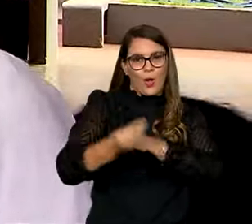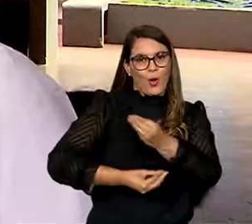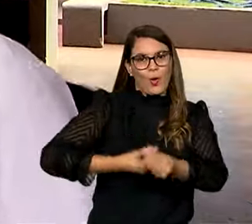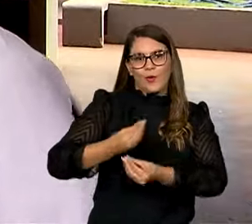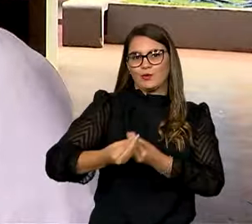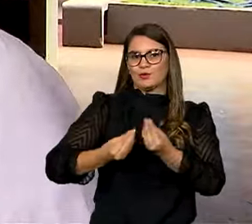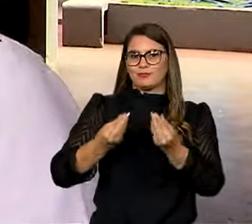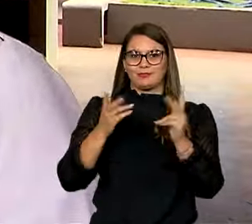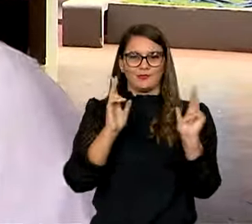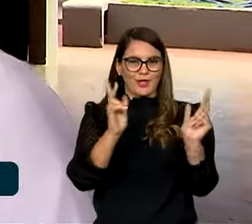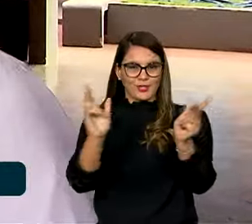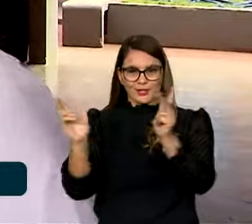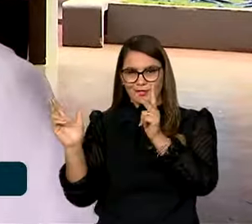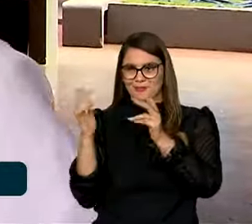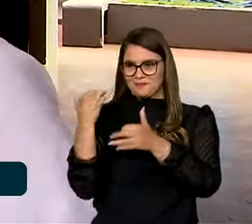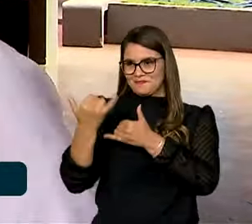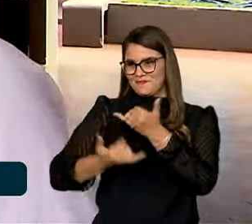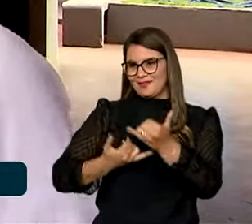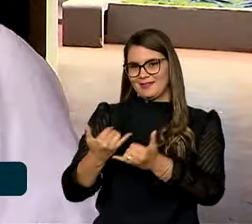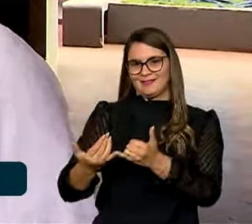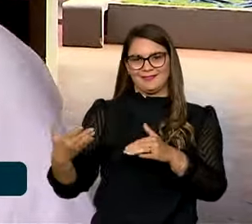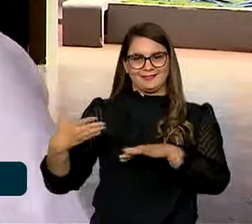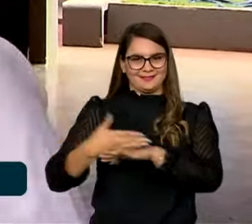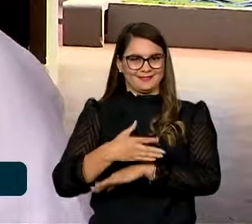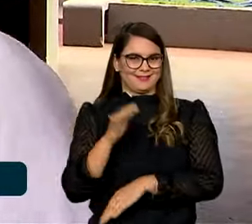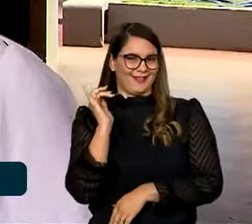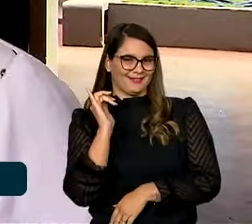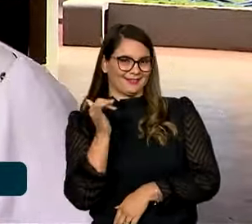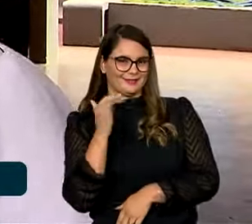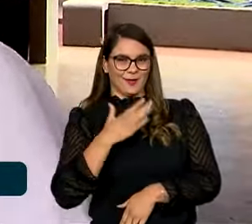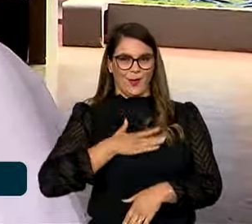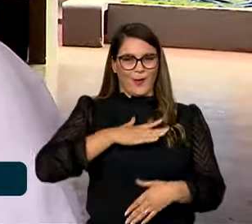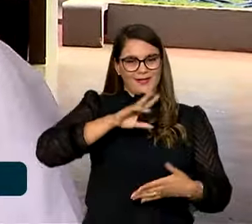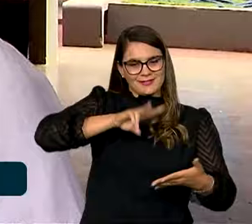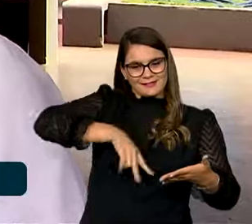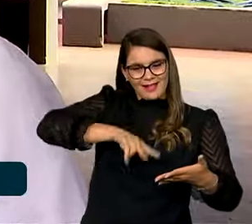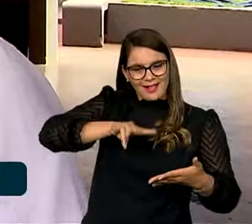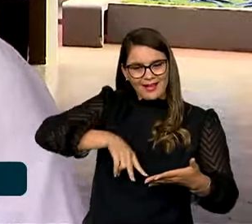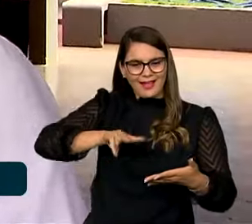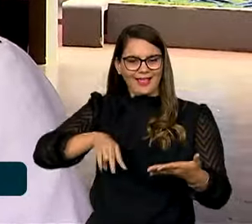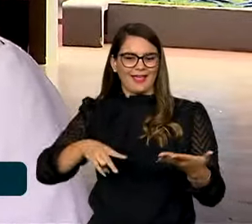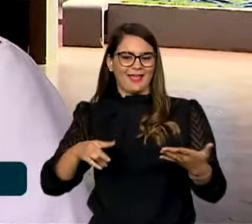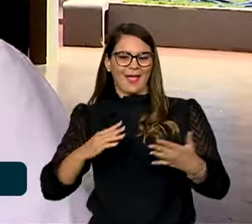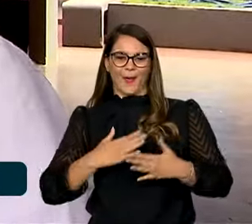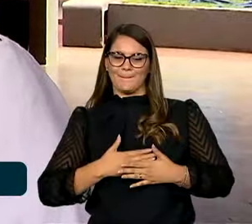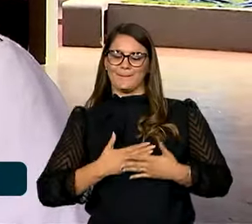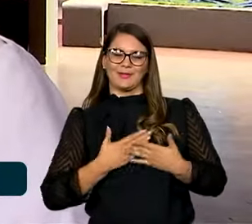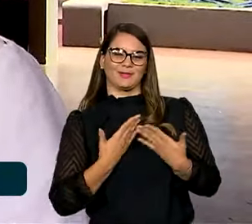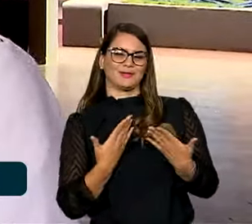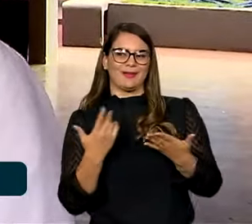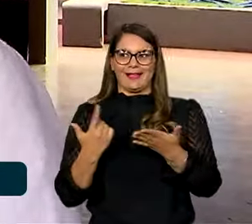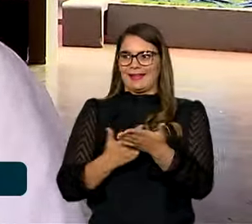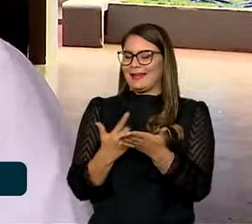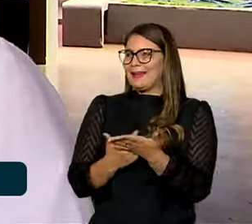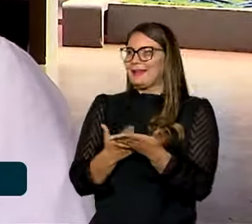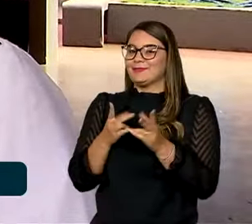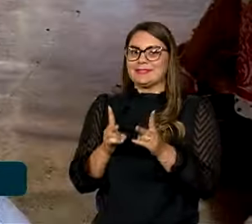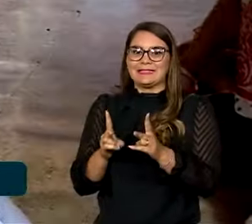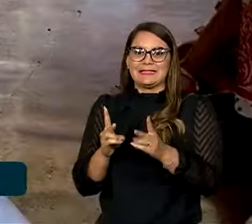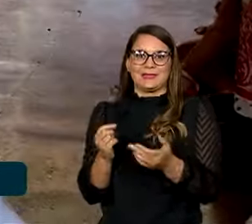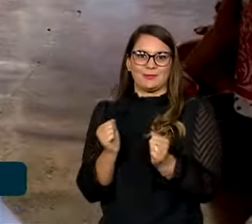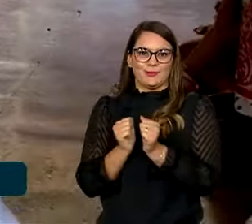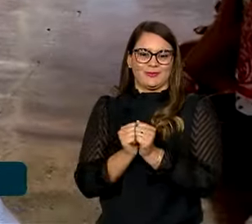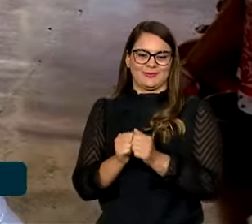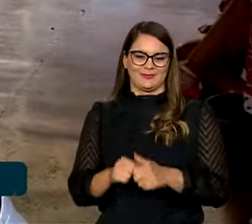divertida, que eles brinquem, que eles comecem a entrar na história e gostar de ler, de depois se apaixonar pelo livro e não querer mais largar um livro.